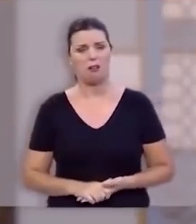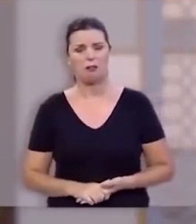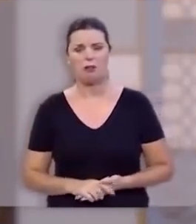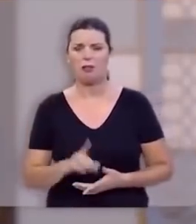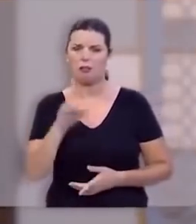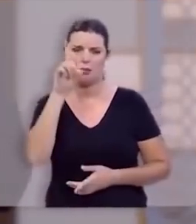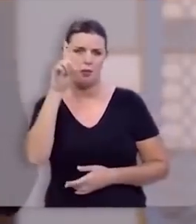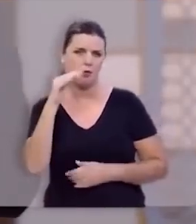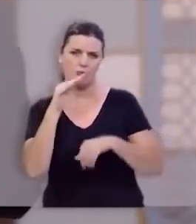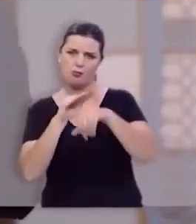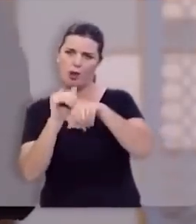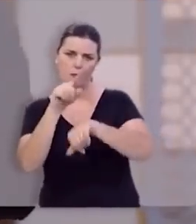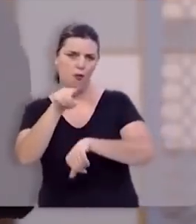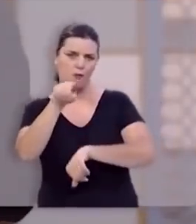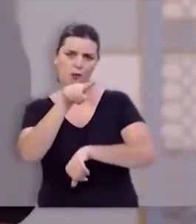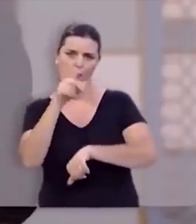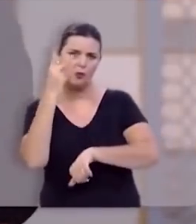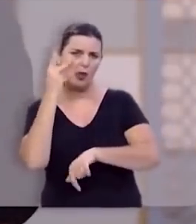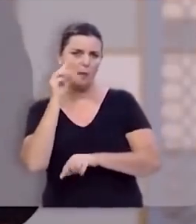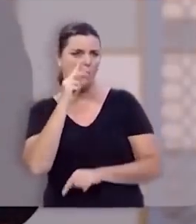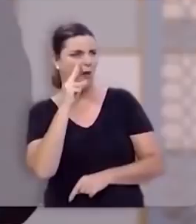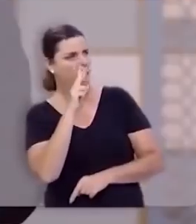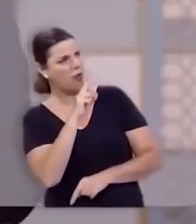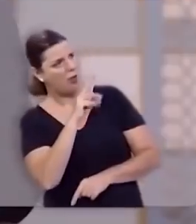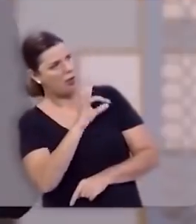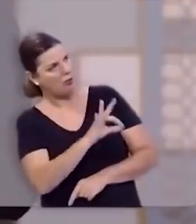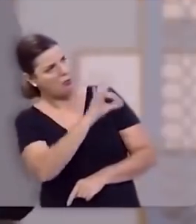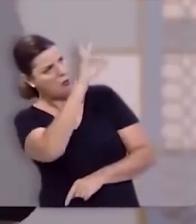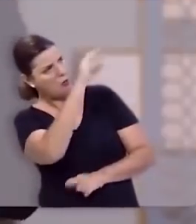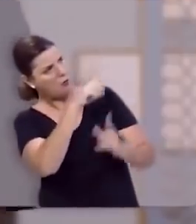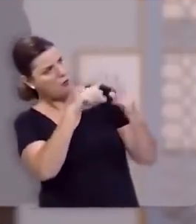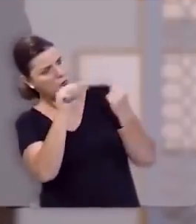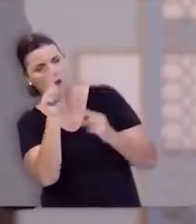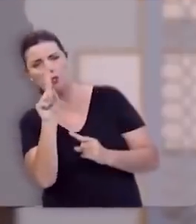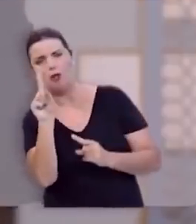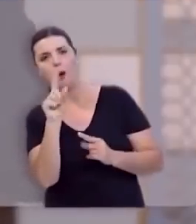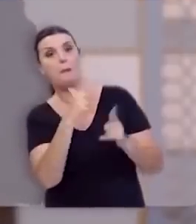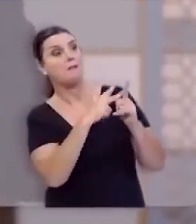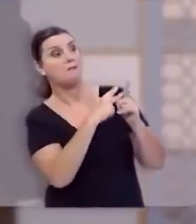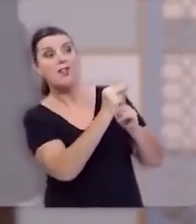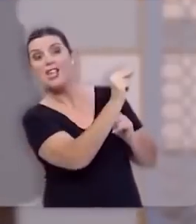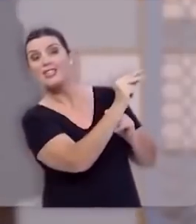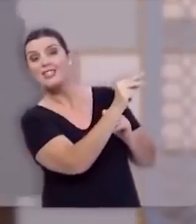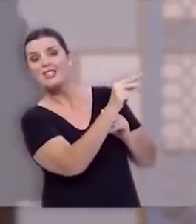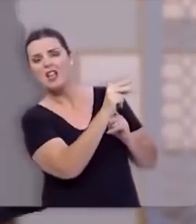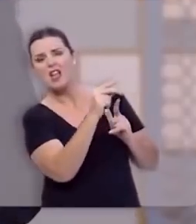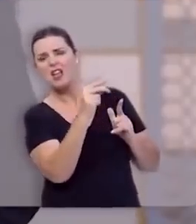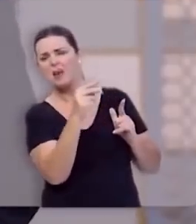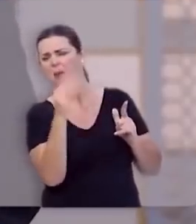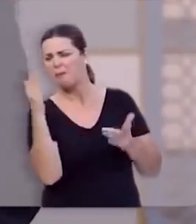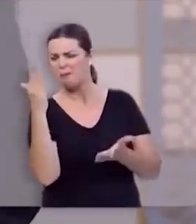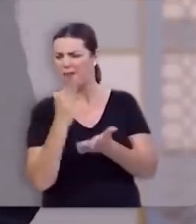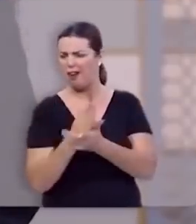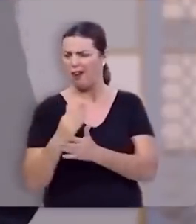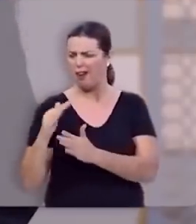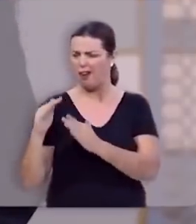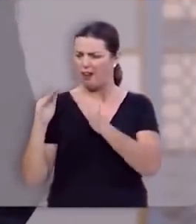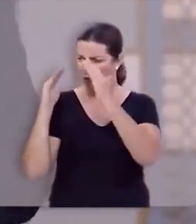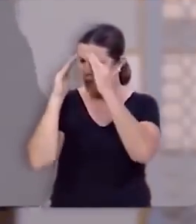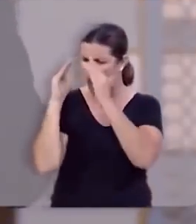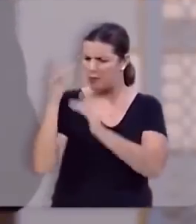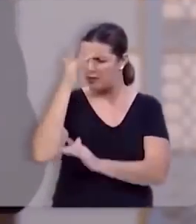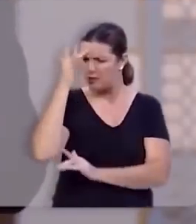Deus não chamou você para medir a altura dos gigantes nem para fugir deles, mas para vencê-los. Deus escute a voz dos pessimistas.